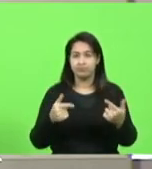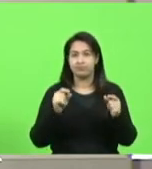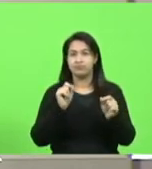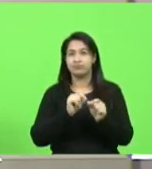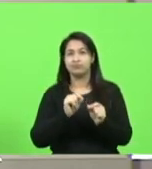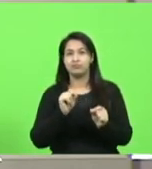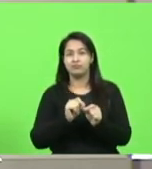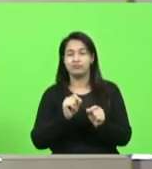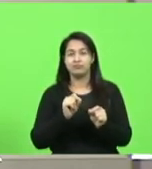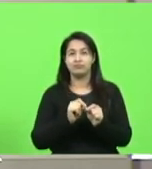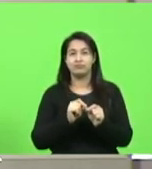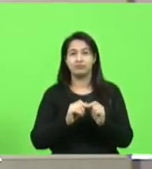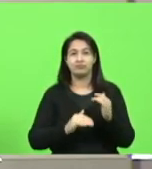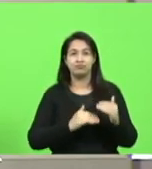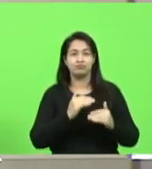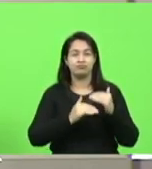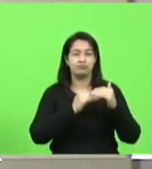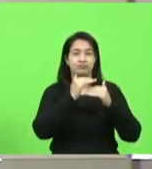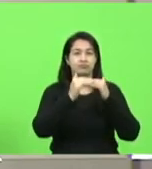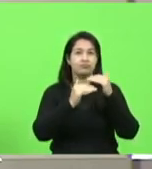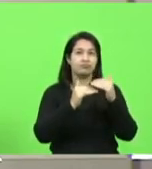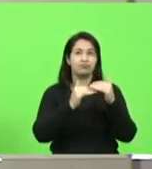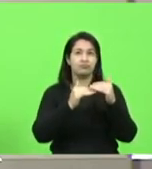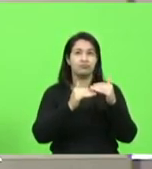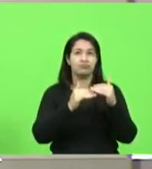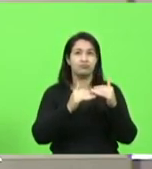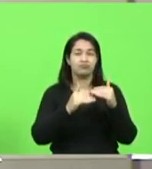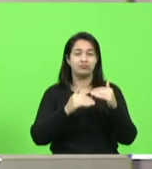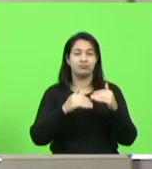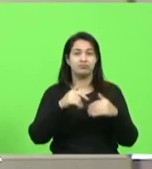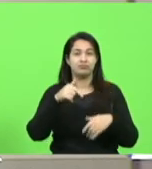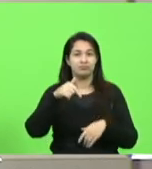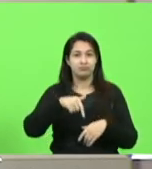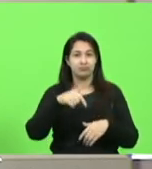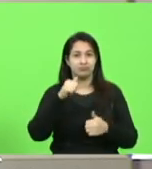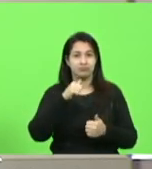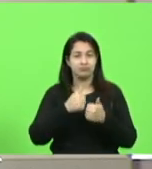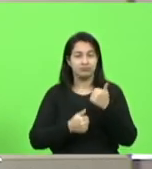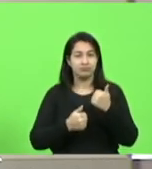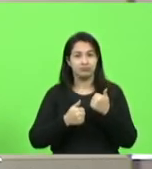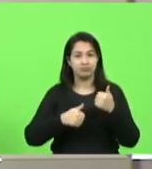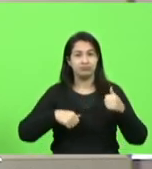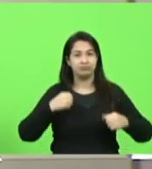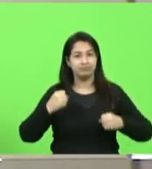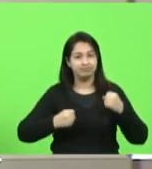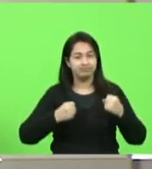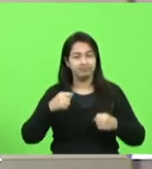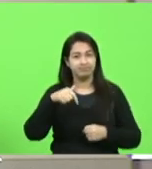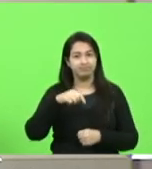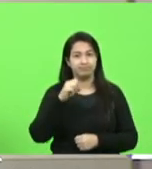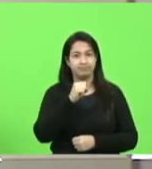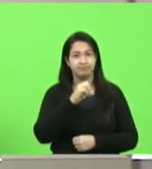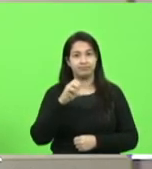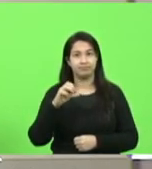para o desenvolvimento do atletismo em Santa Catarina. Em discussão?